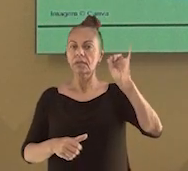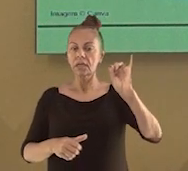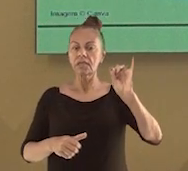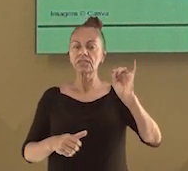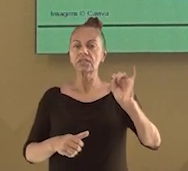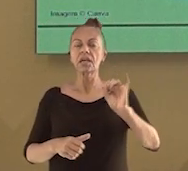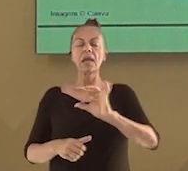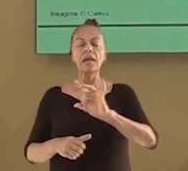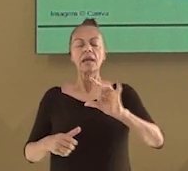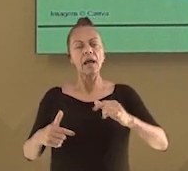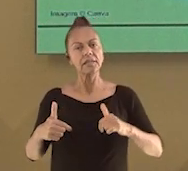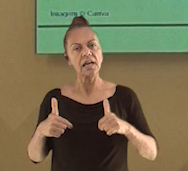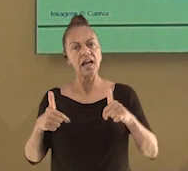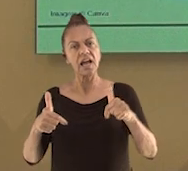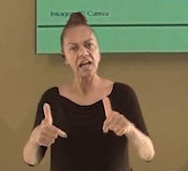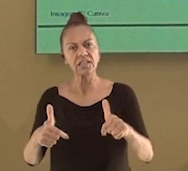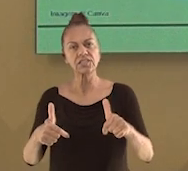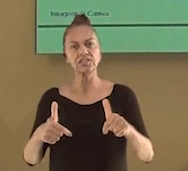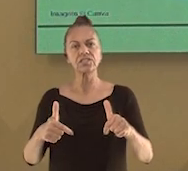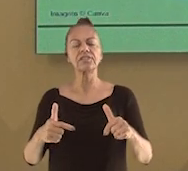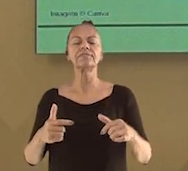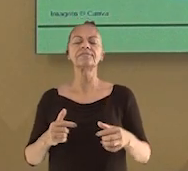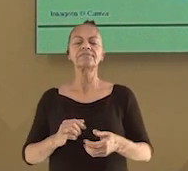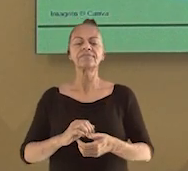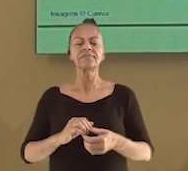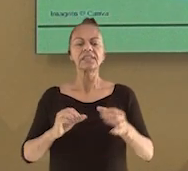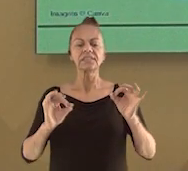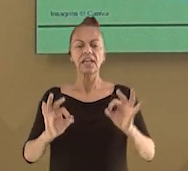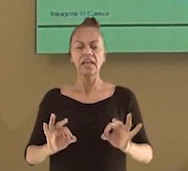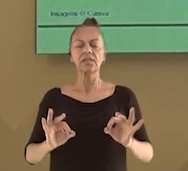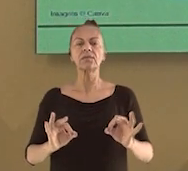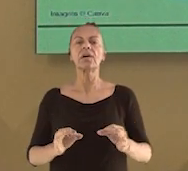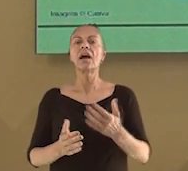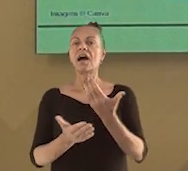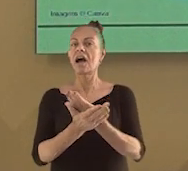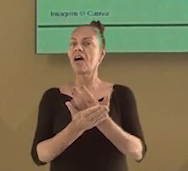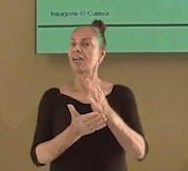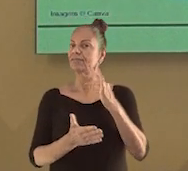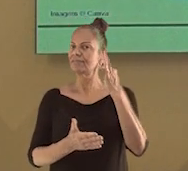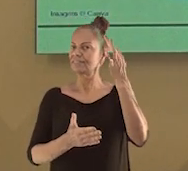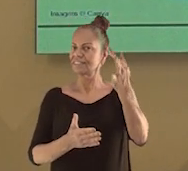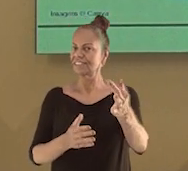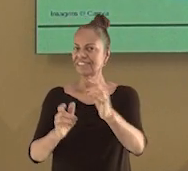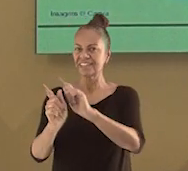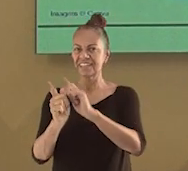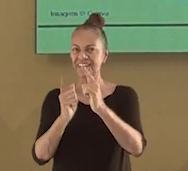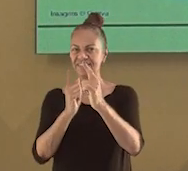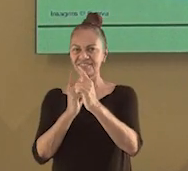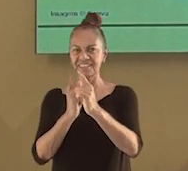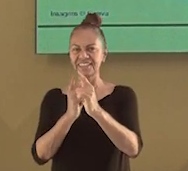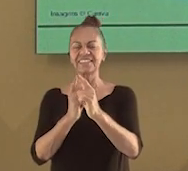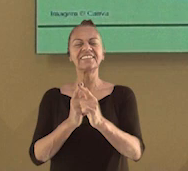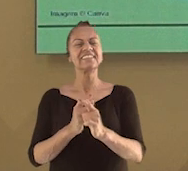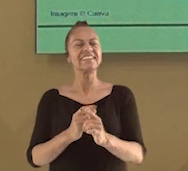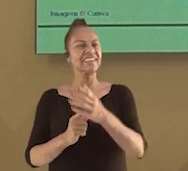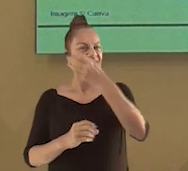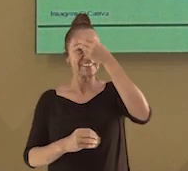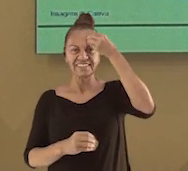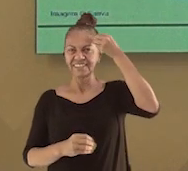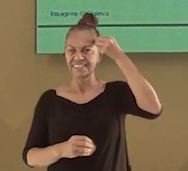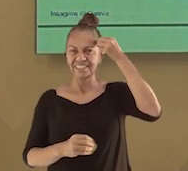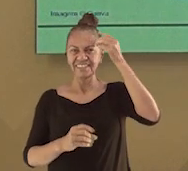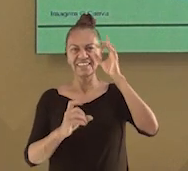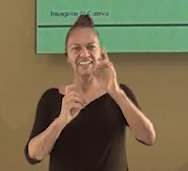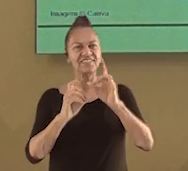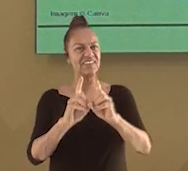é importante cada um fazer a sua parte para cuidar do planeta. Vejo vocês nas próximas aulas de Geografia. Até